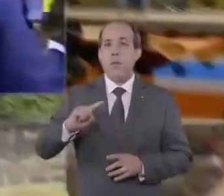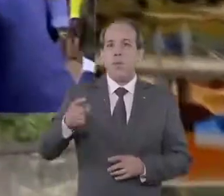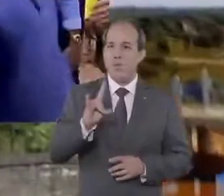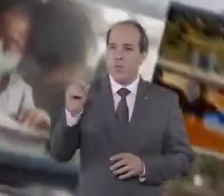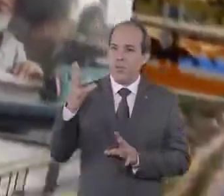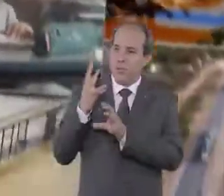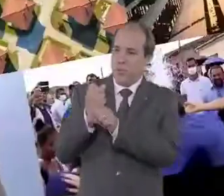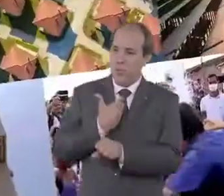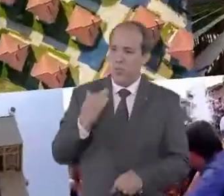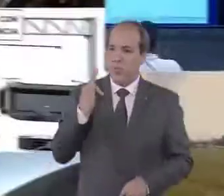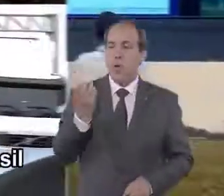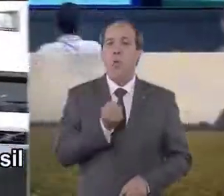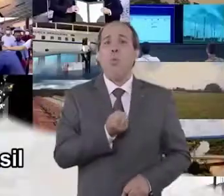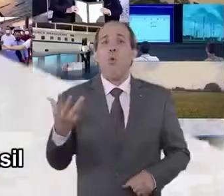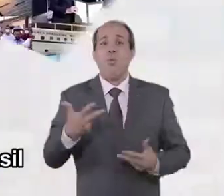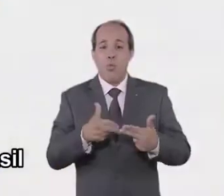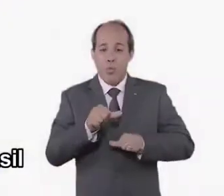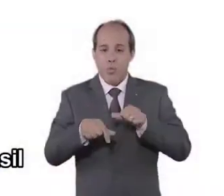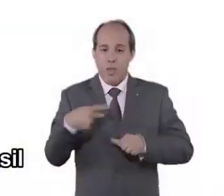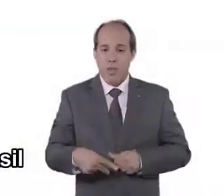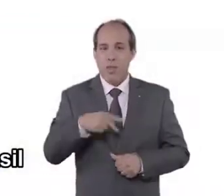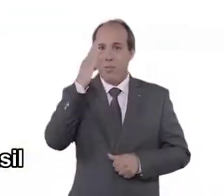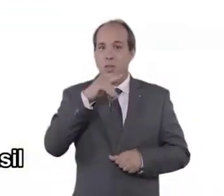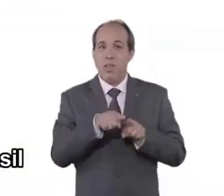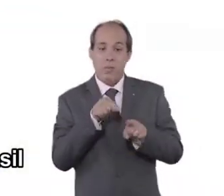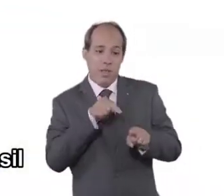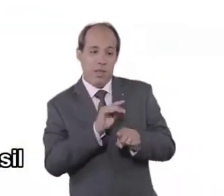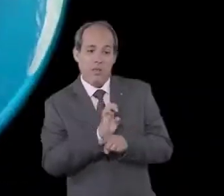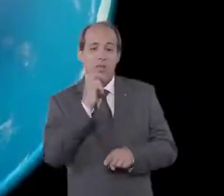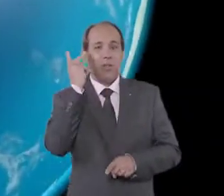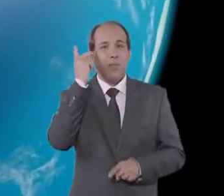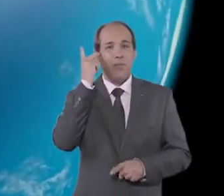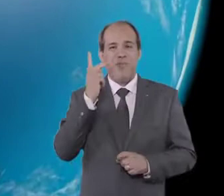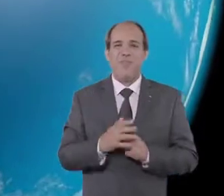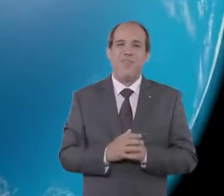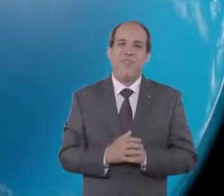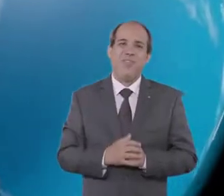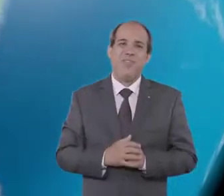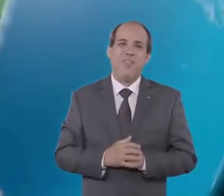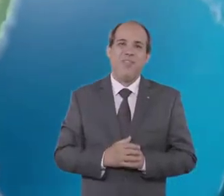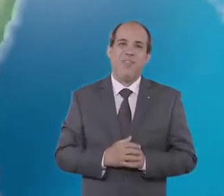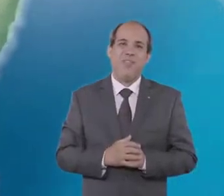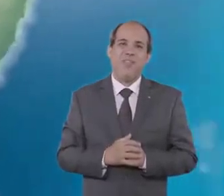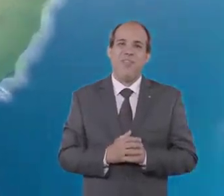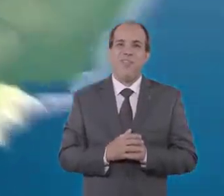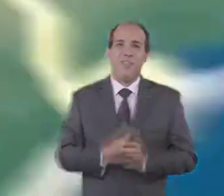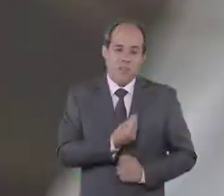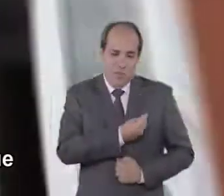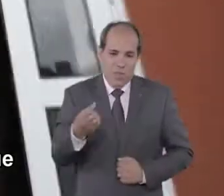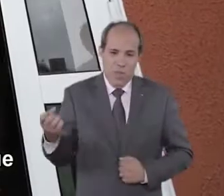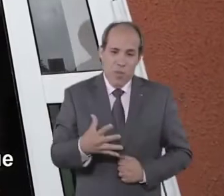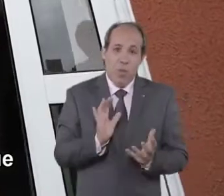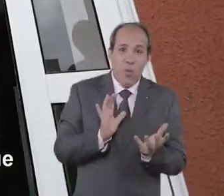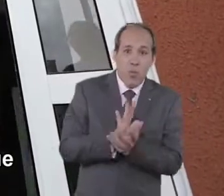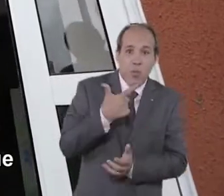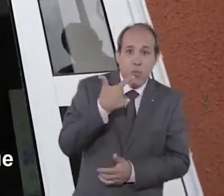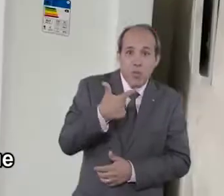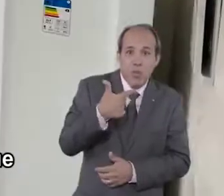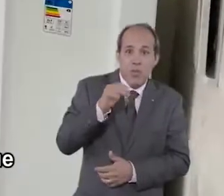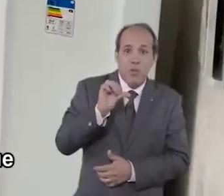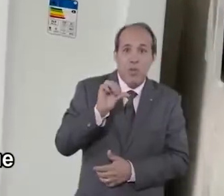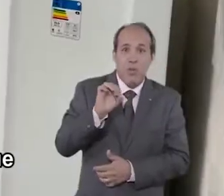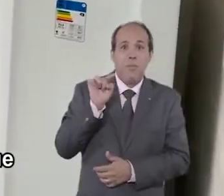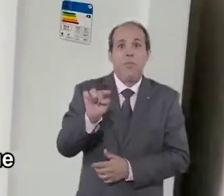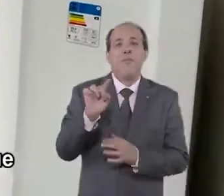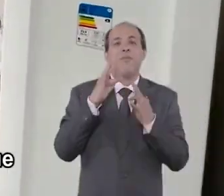Mil dias do governo federal e olha quanta coisa mudou no Brasil e aqui em São Paulo. Vida nova para